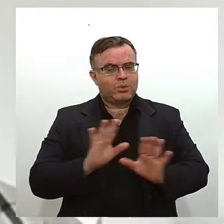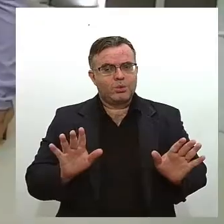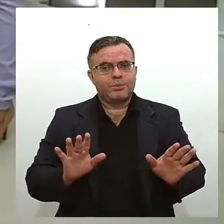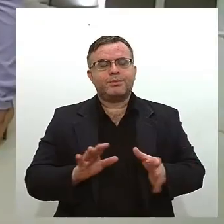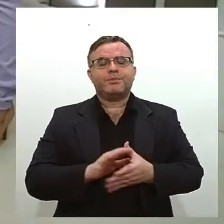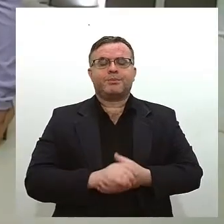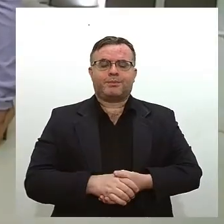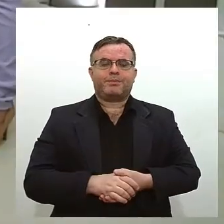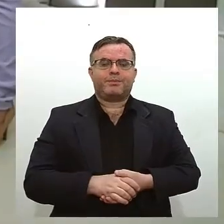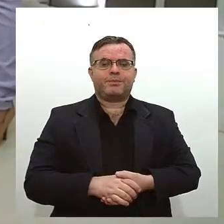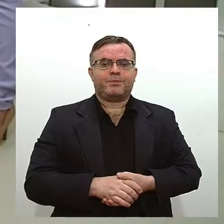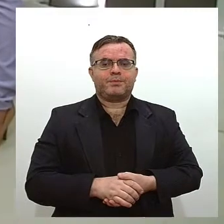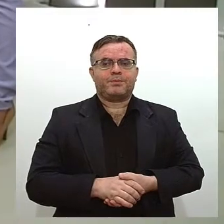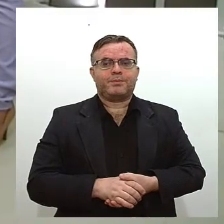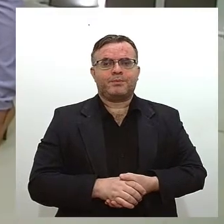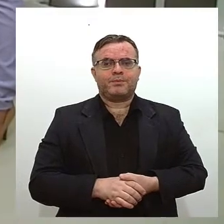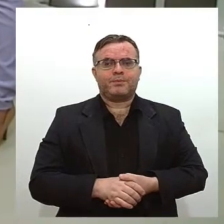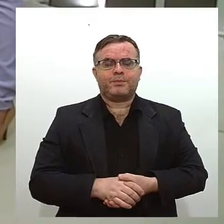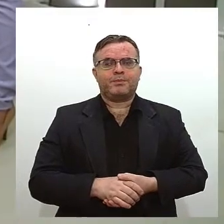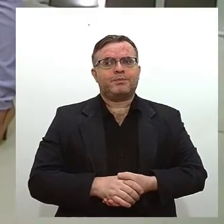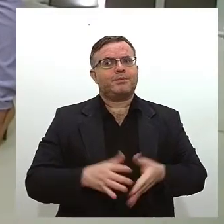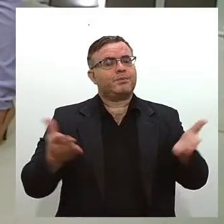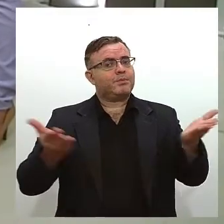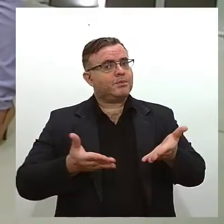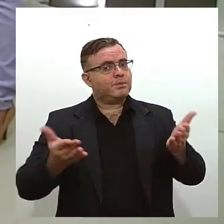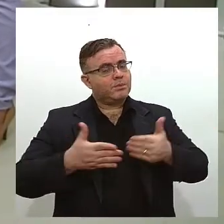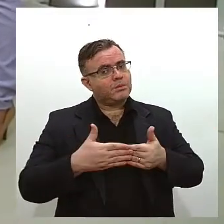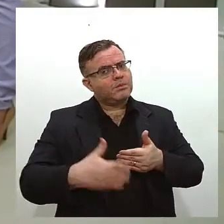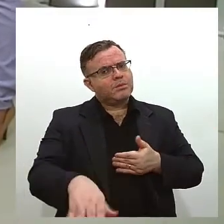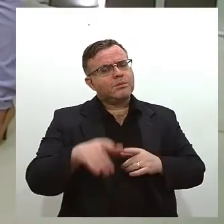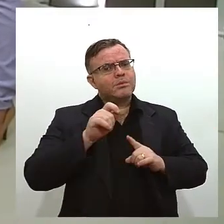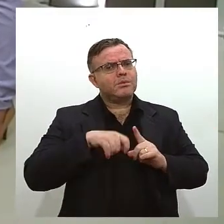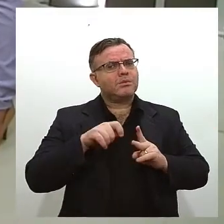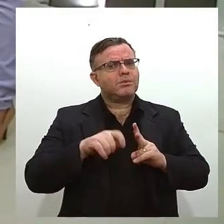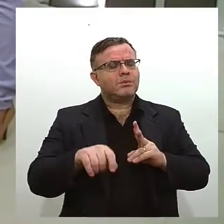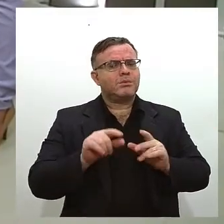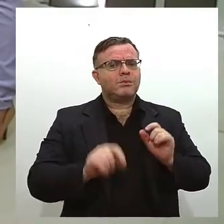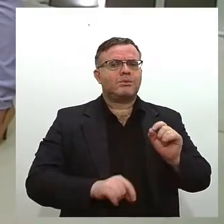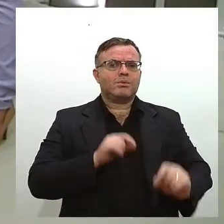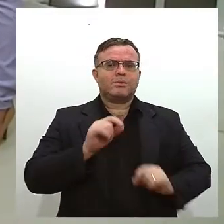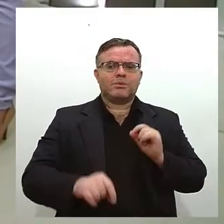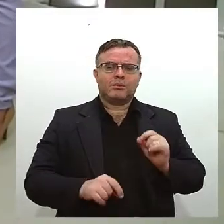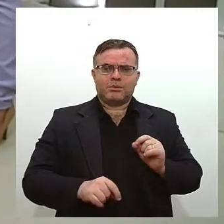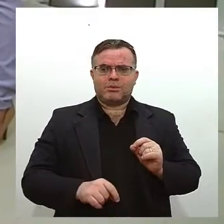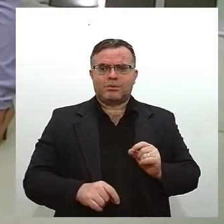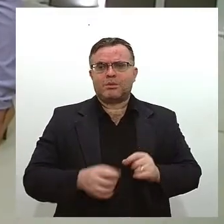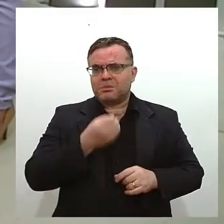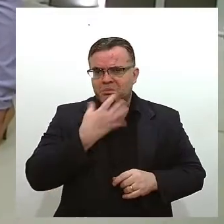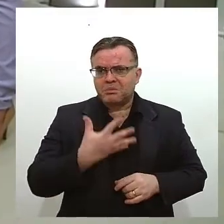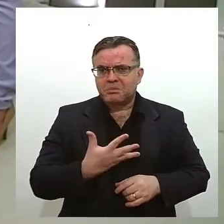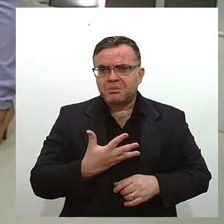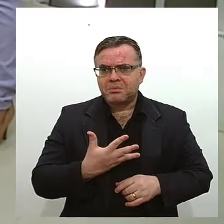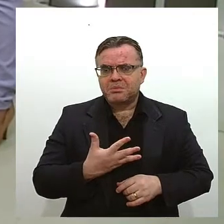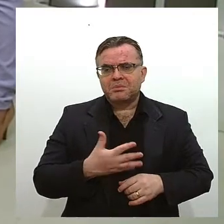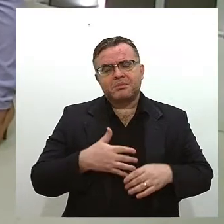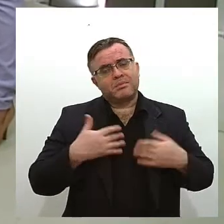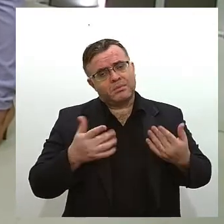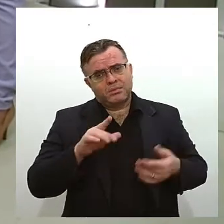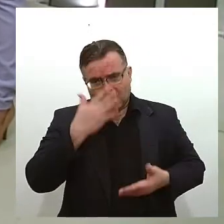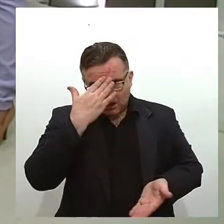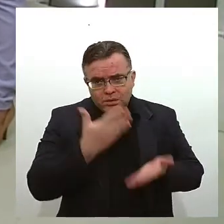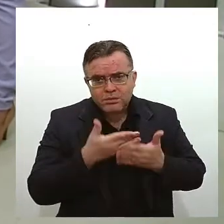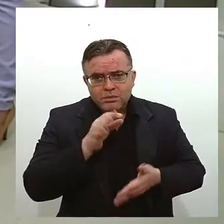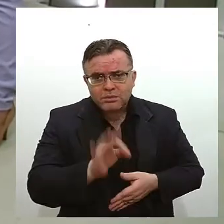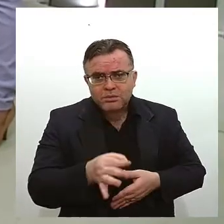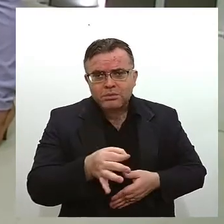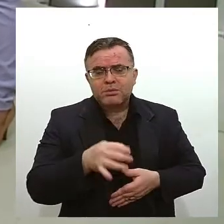então agora o cenário para os próximos meses com certeza é um cenário positivo você acredita que é um cenário positivo aqui para